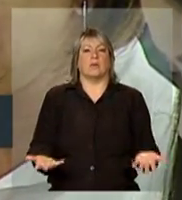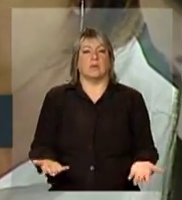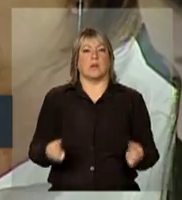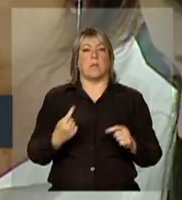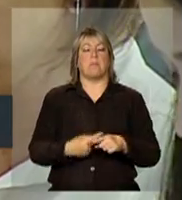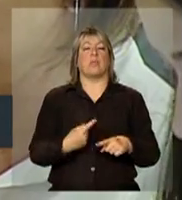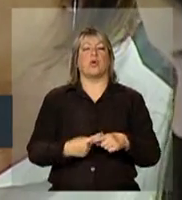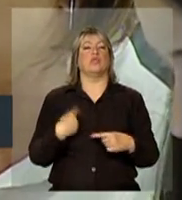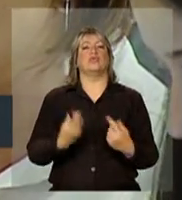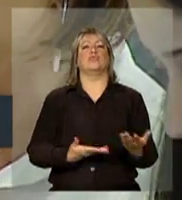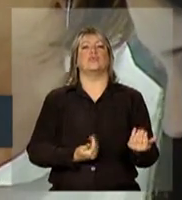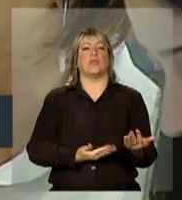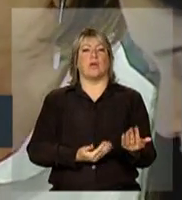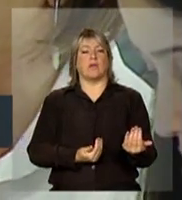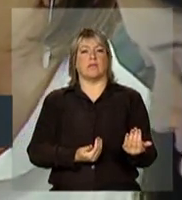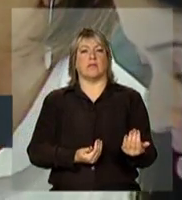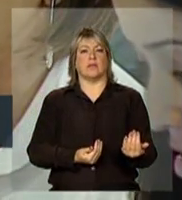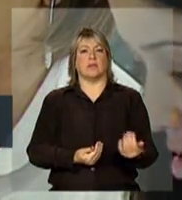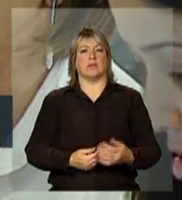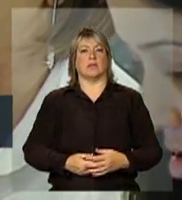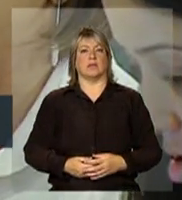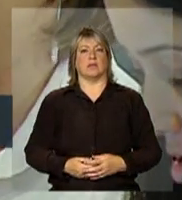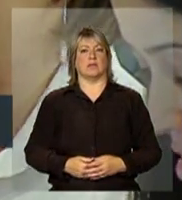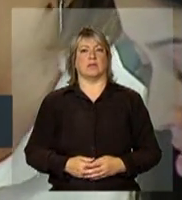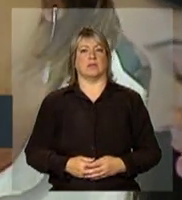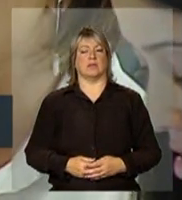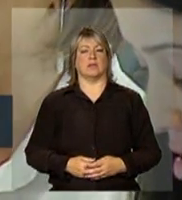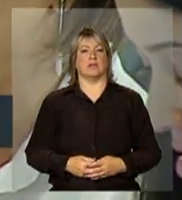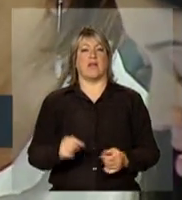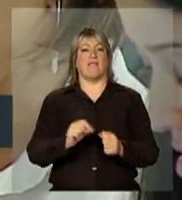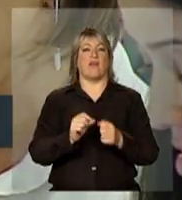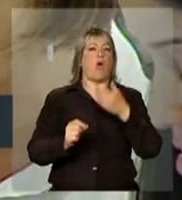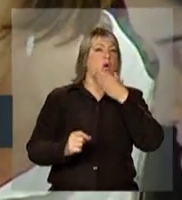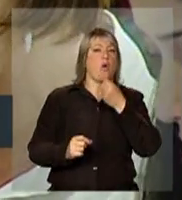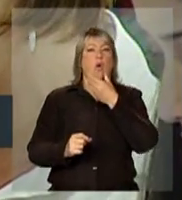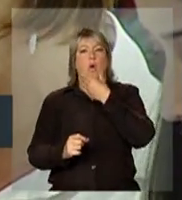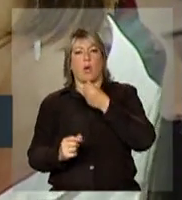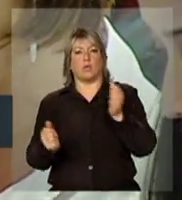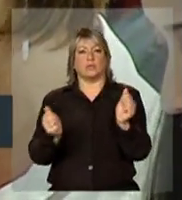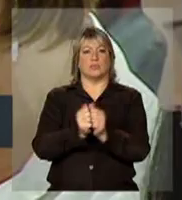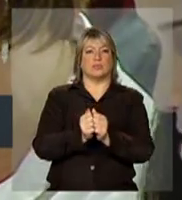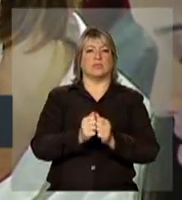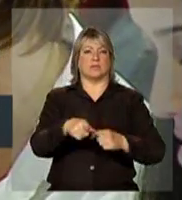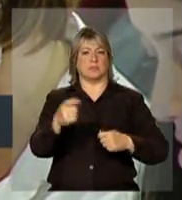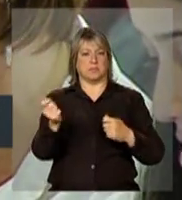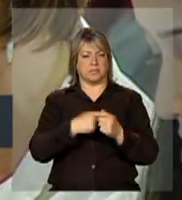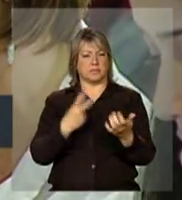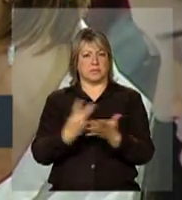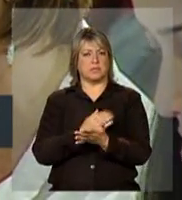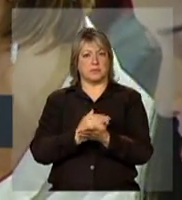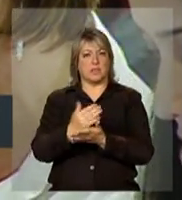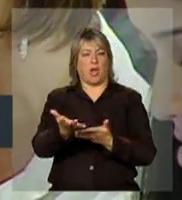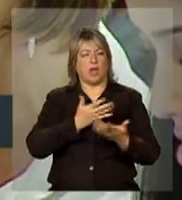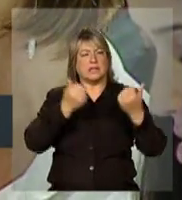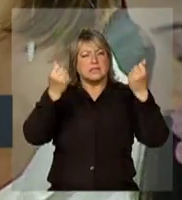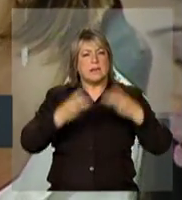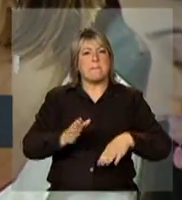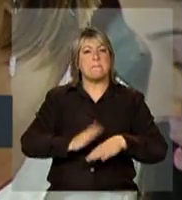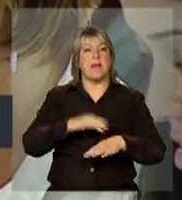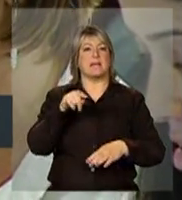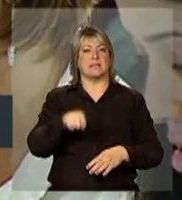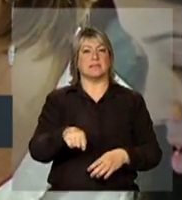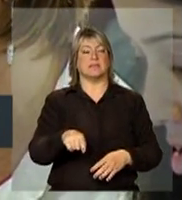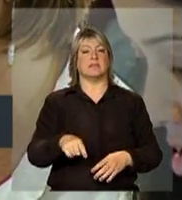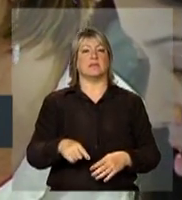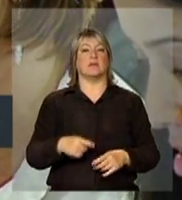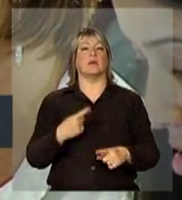jovens que fazem sexo com homens, homens que fazem sexo com homens. Eu queria que o senhor explicasse isso e